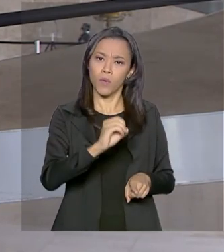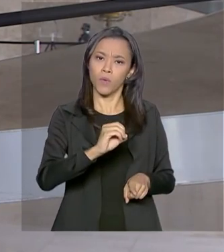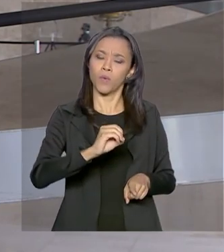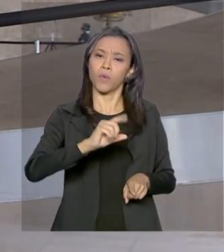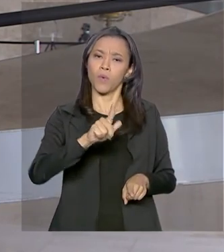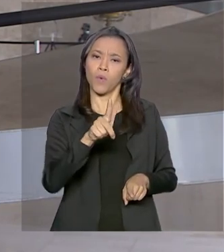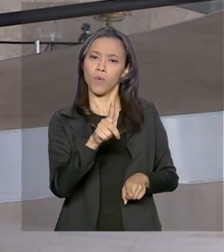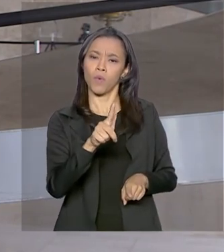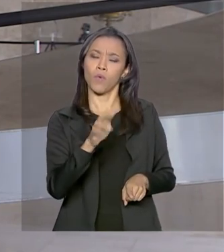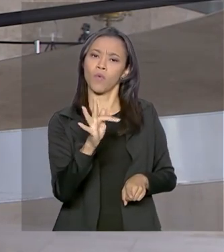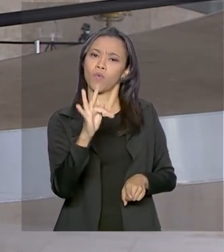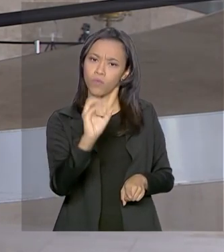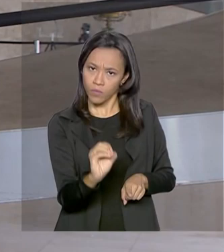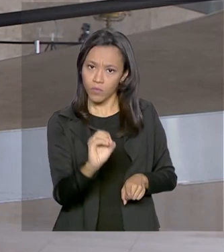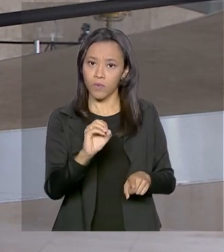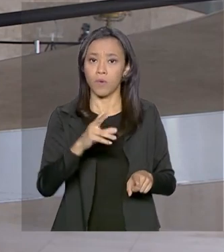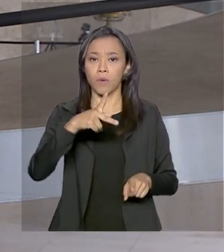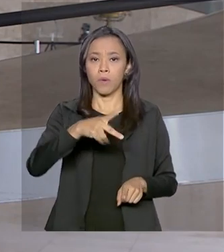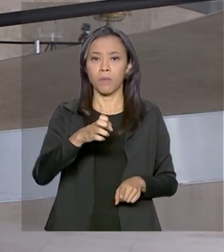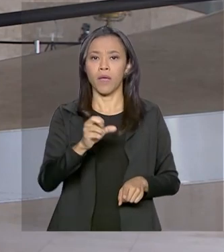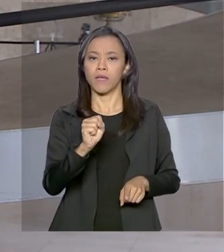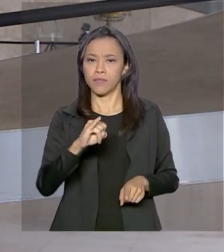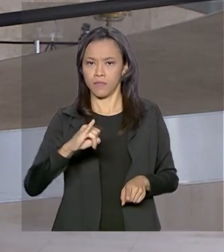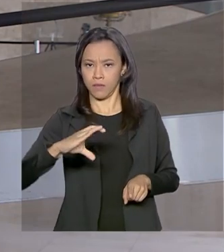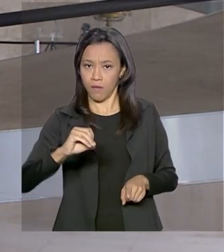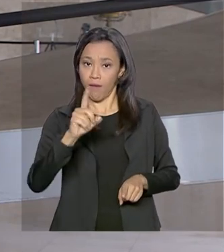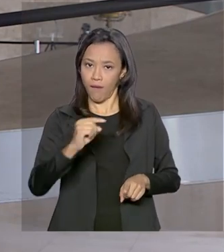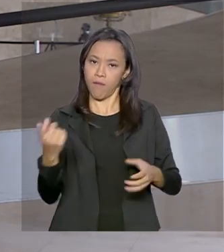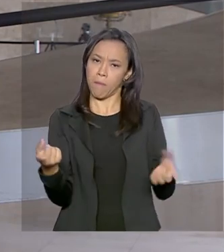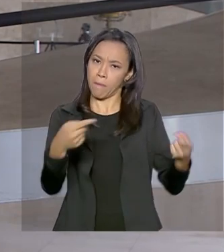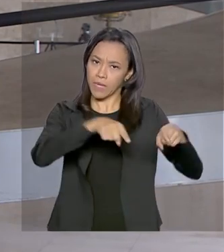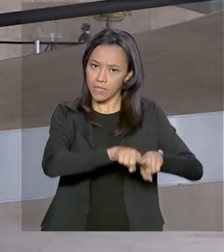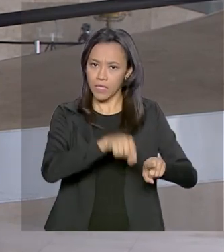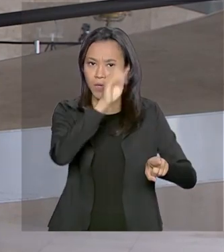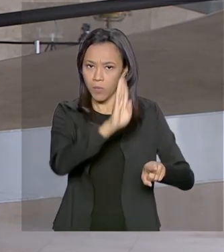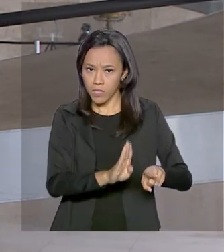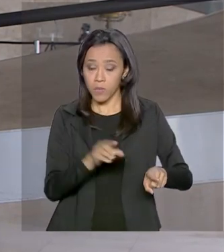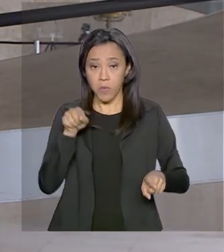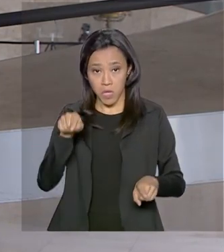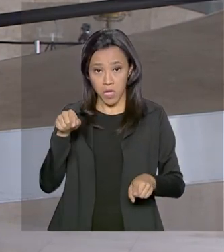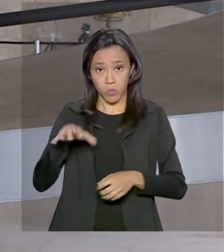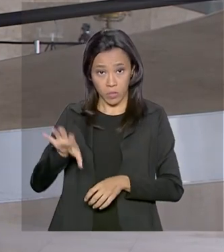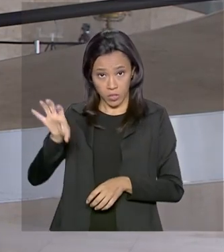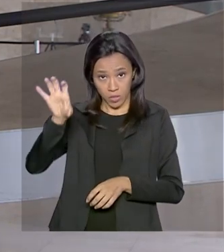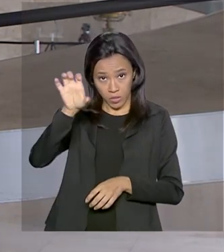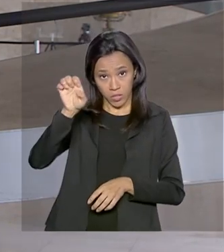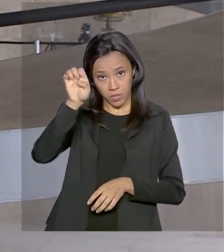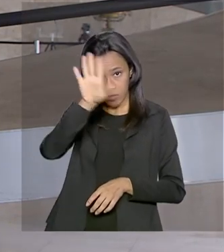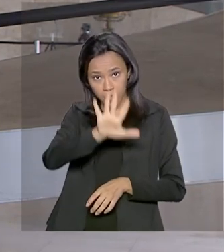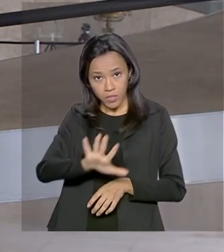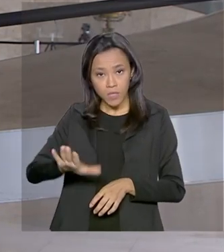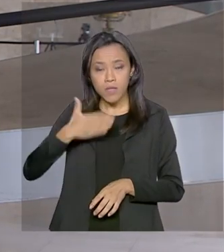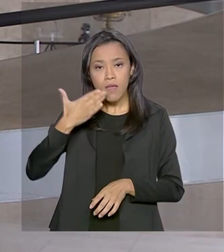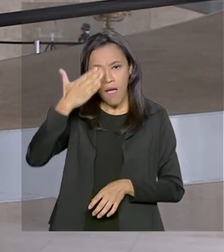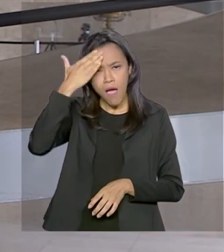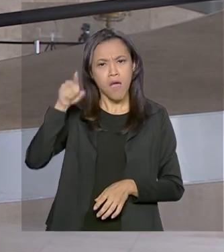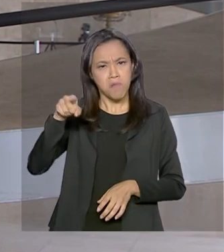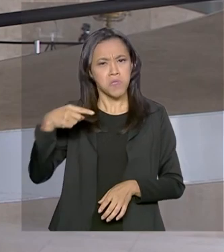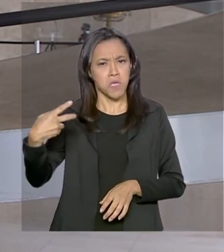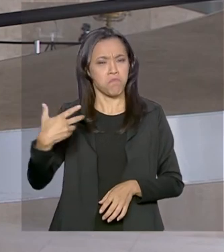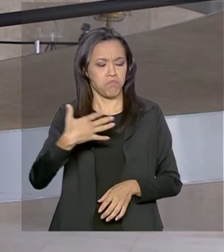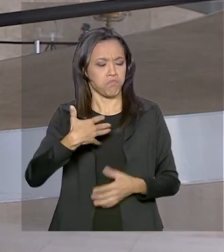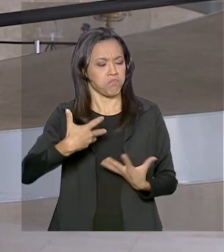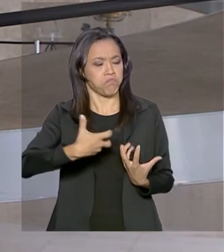firmar parcerias com o Brasil. Os Emirados Árabes têm se posicionado como um parceiro estratégico do Brasil na região